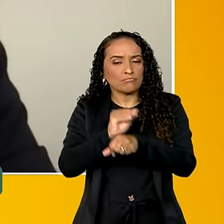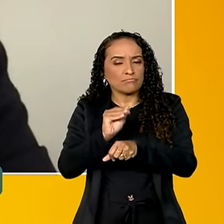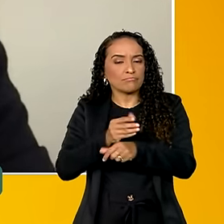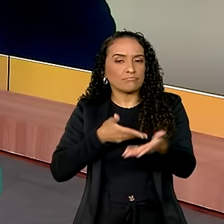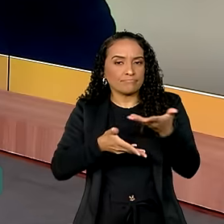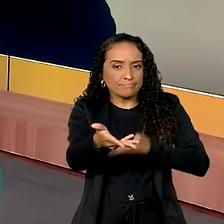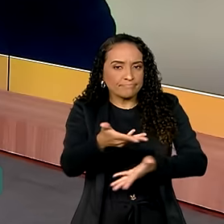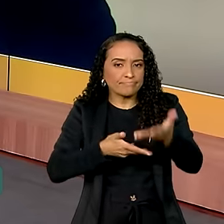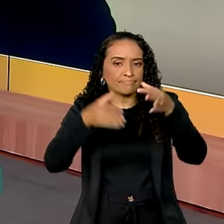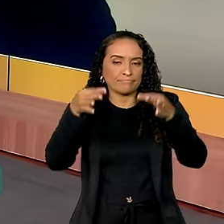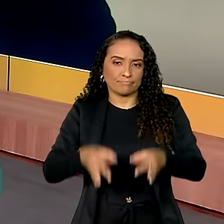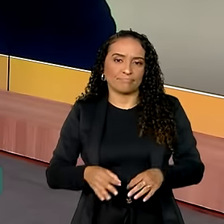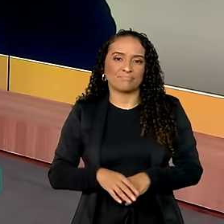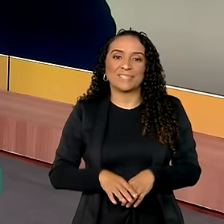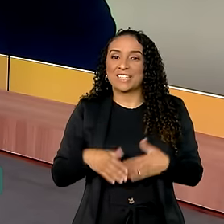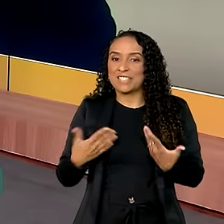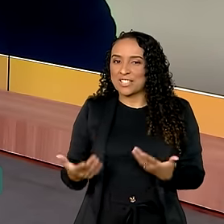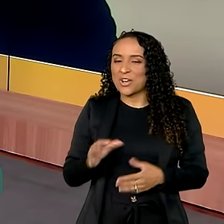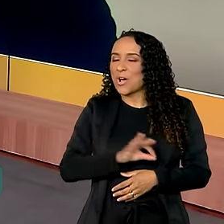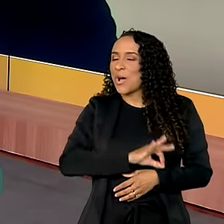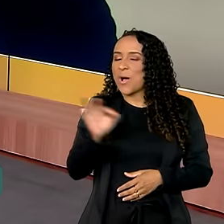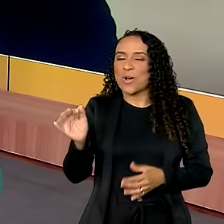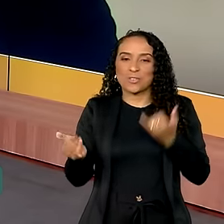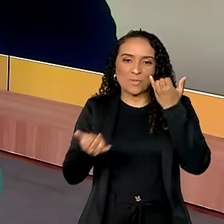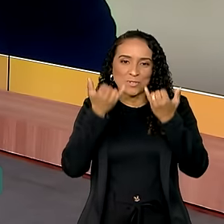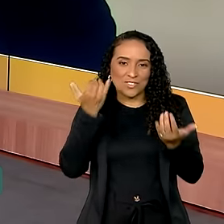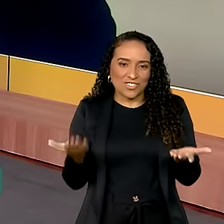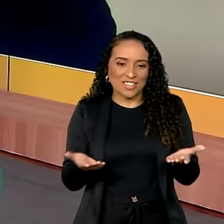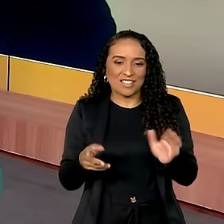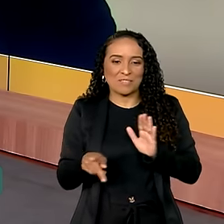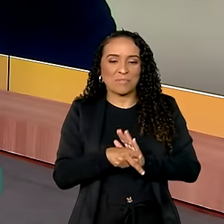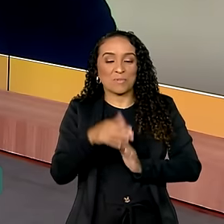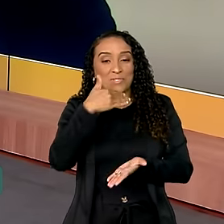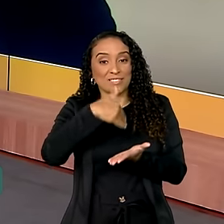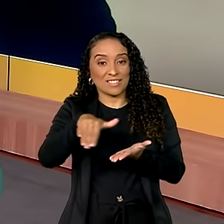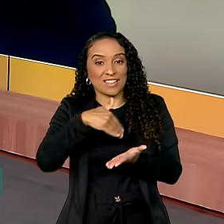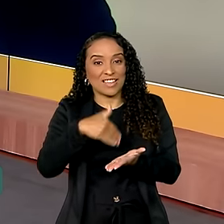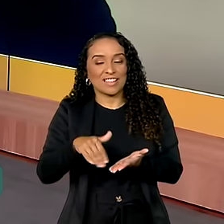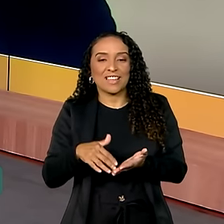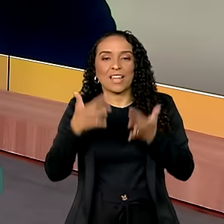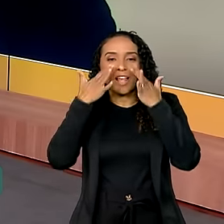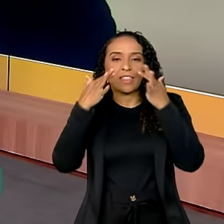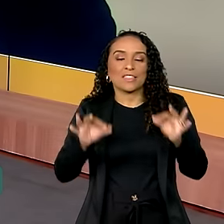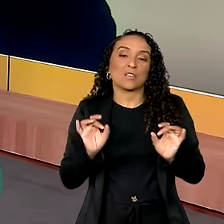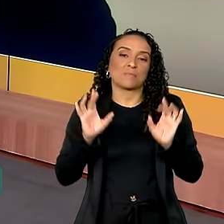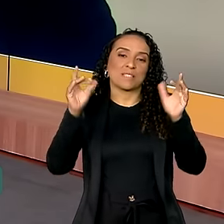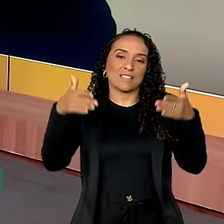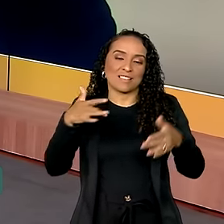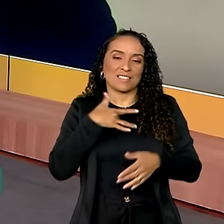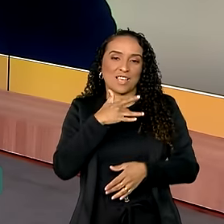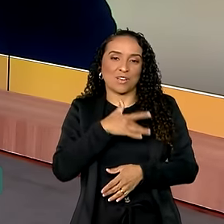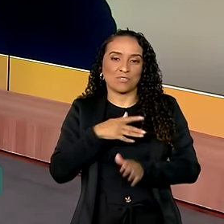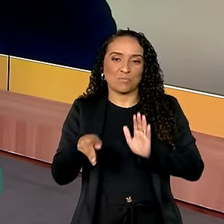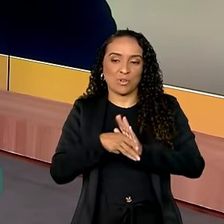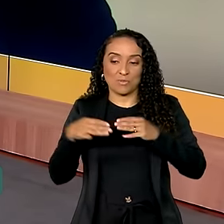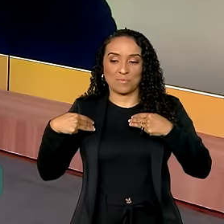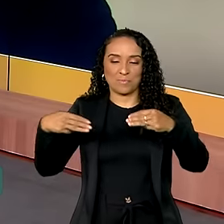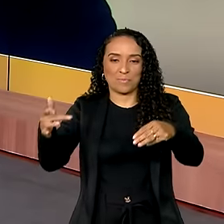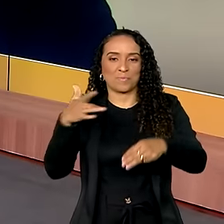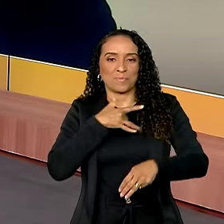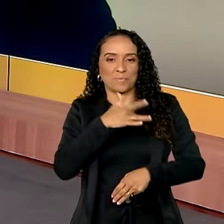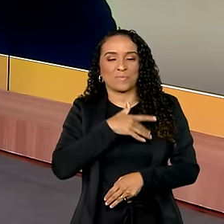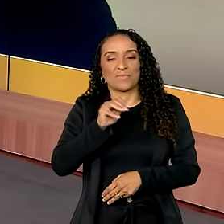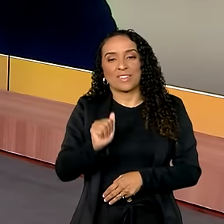adequado. É isso, excelentes notícias aí, vindas do secretário de atenção especializada da saúde do Ministério da Saúde,